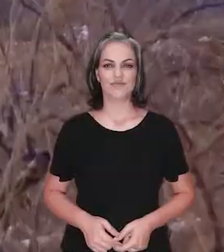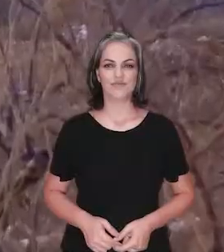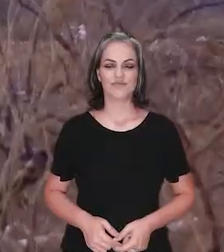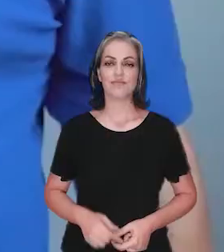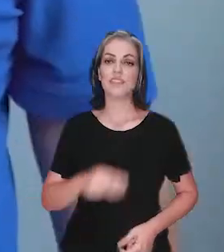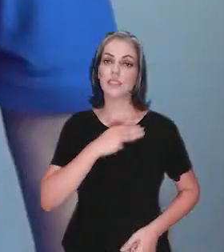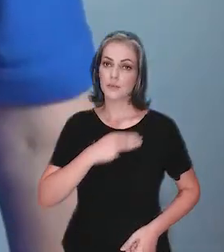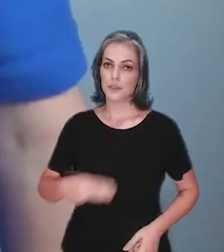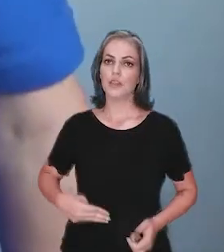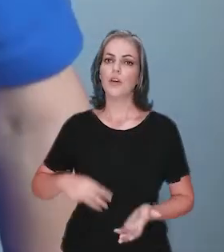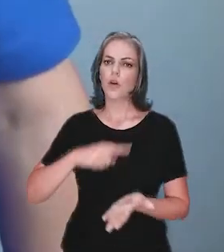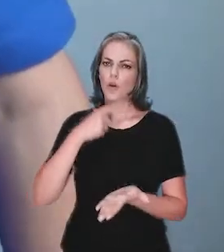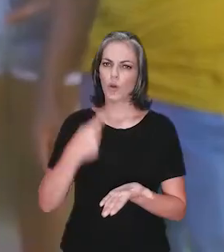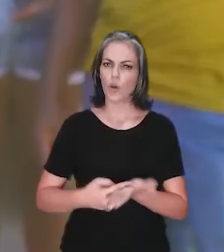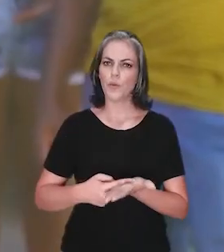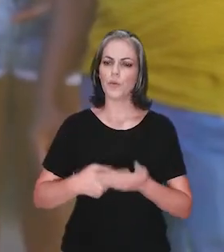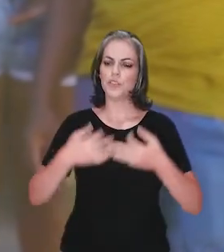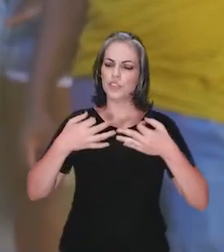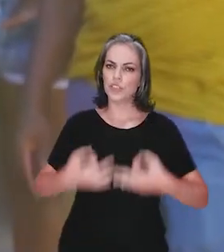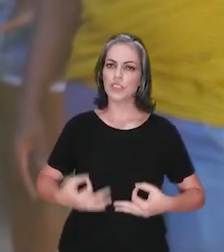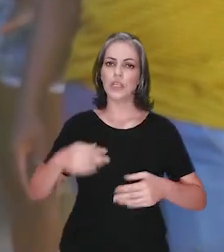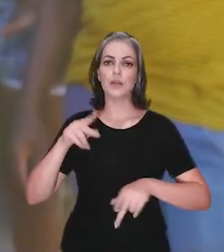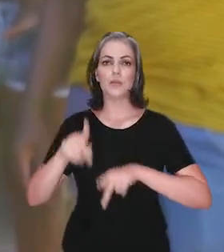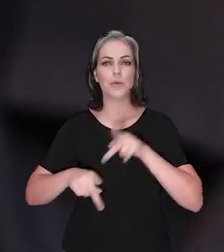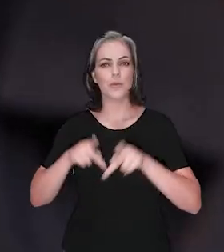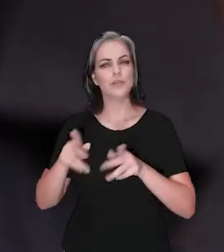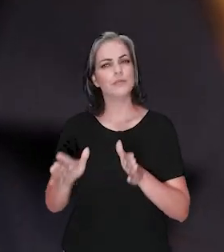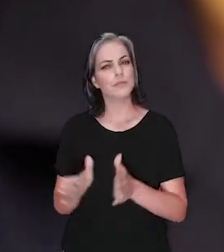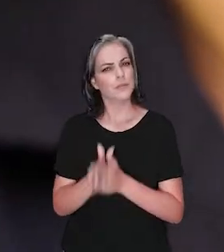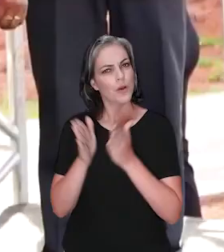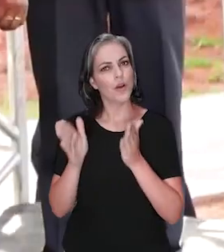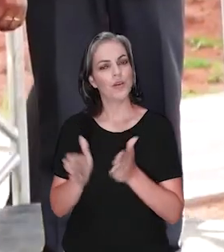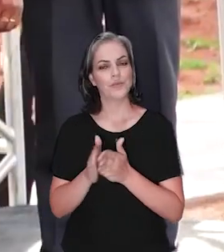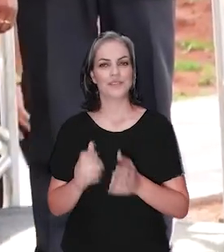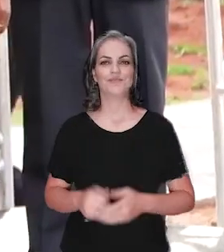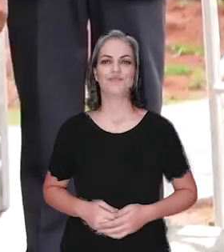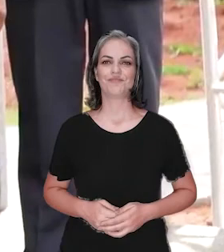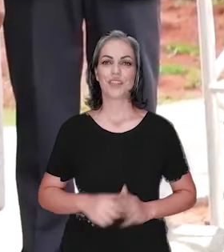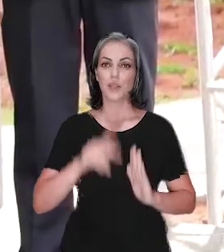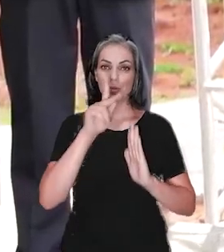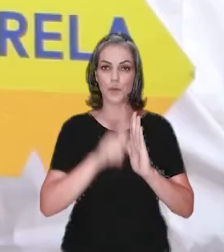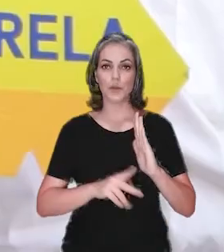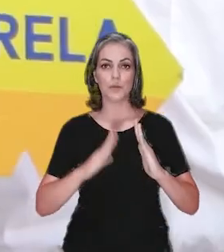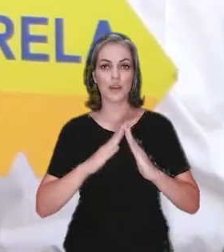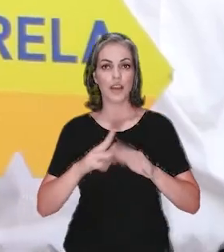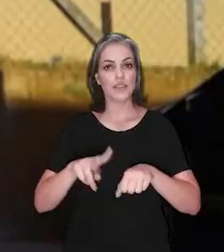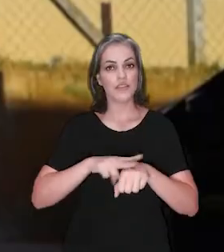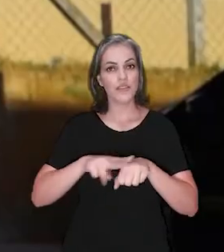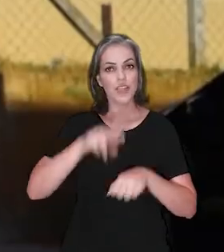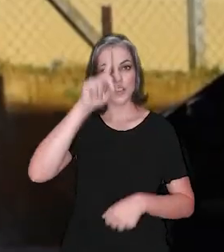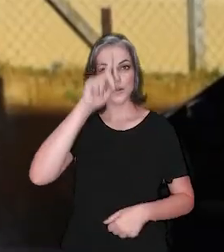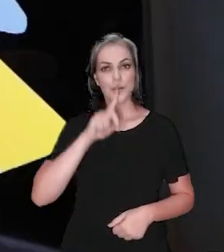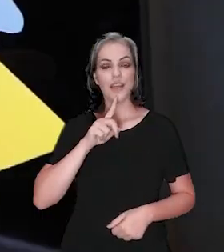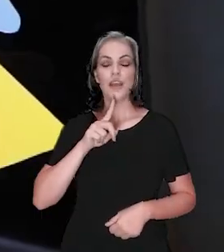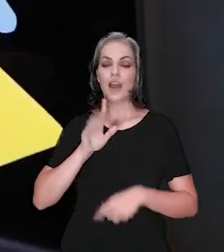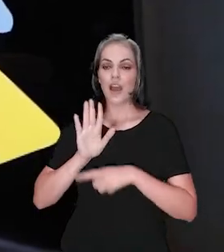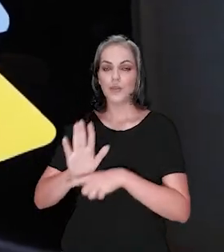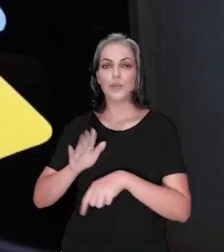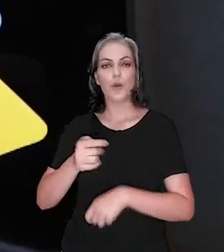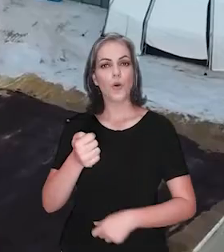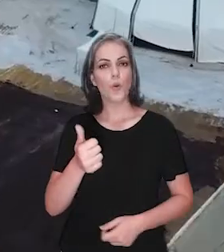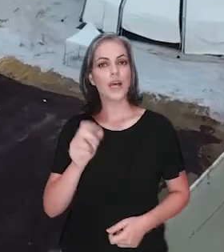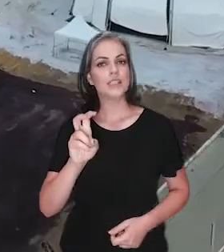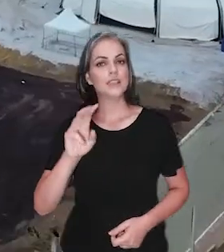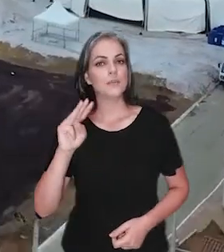Ele se comprometeu a levar dignidade às famílias de baixa renda. Com o programa Casa Verde e Amarela, beneficiou quase